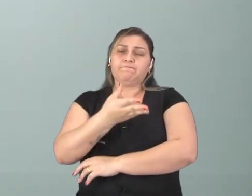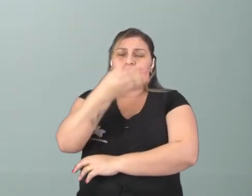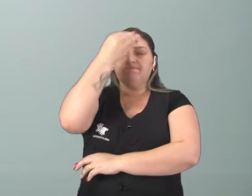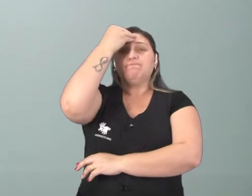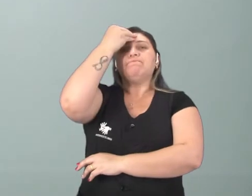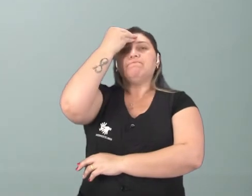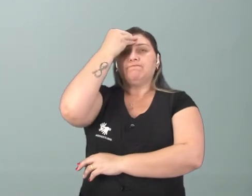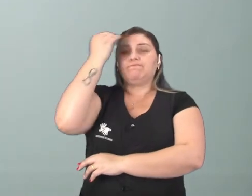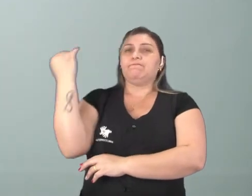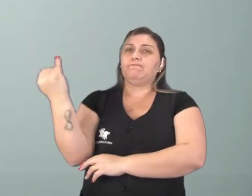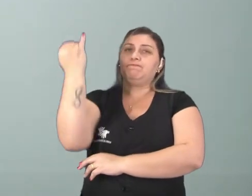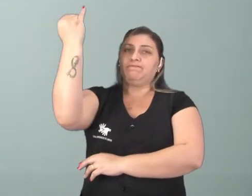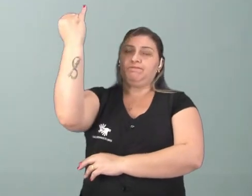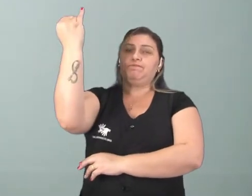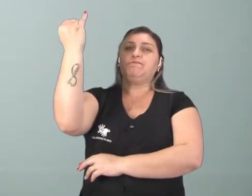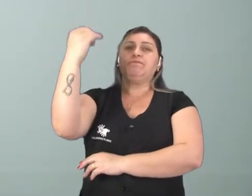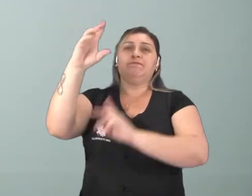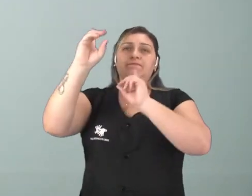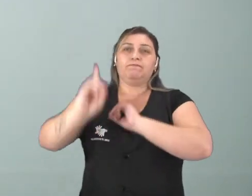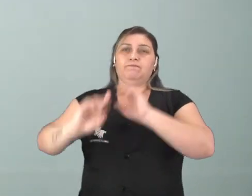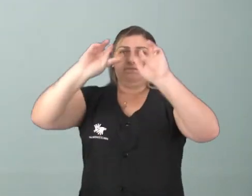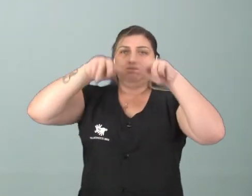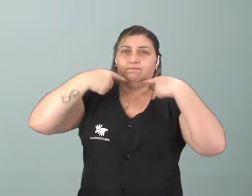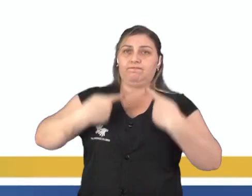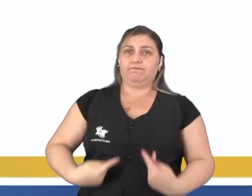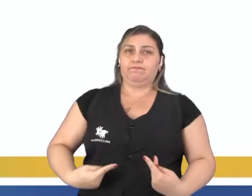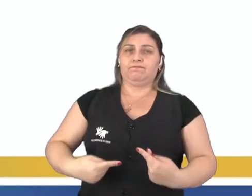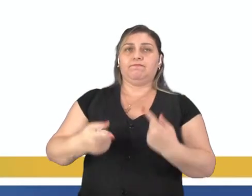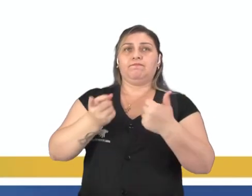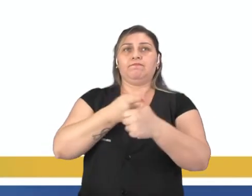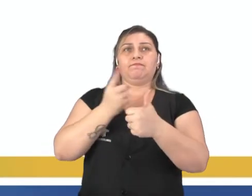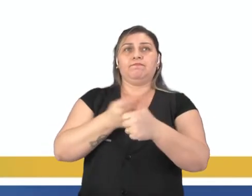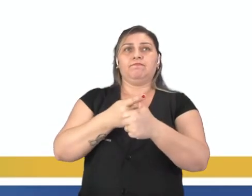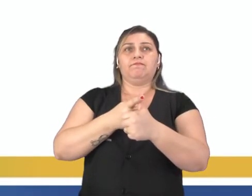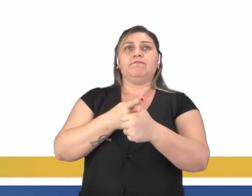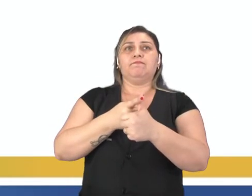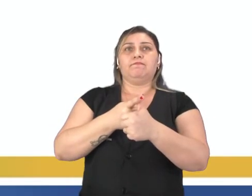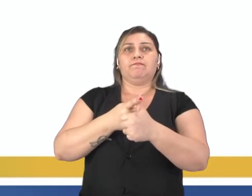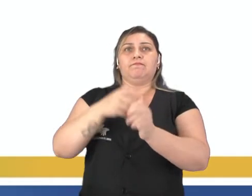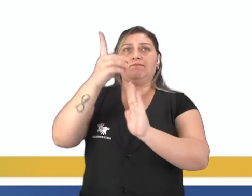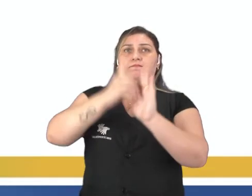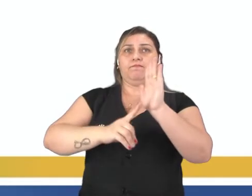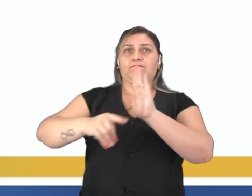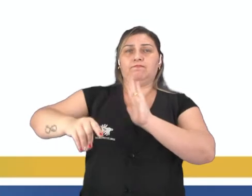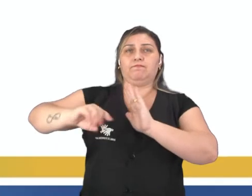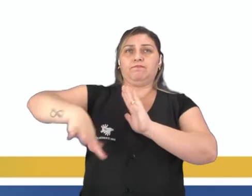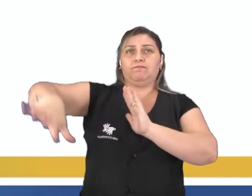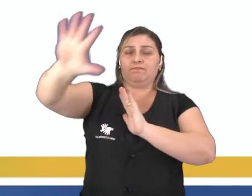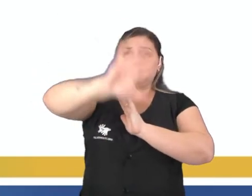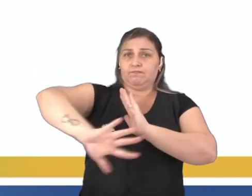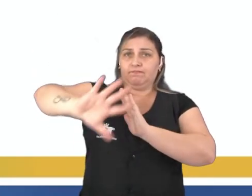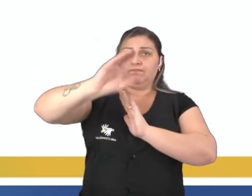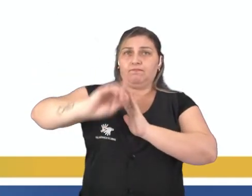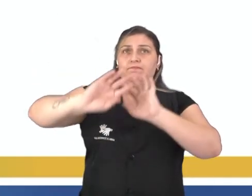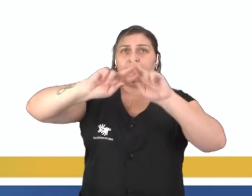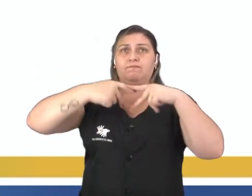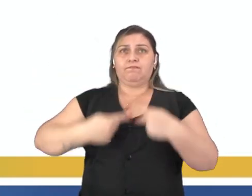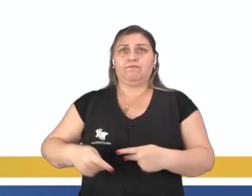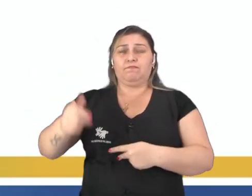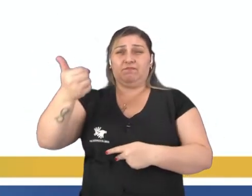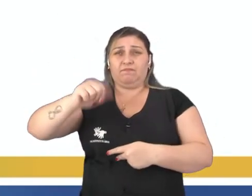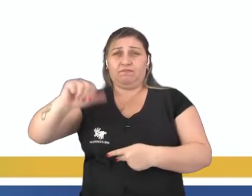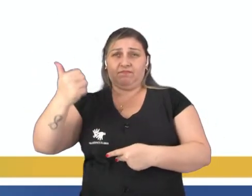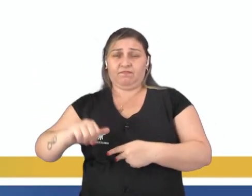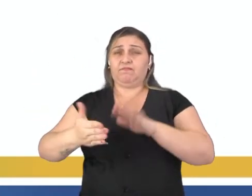melhor essa importância desses direitos humanos. Primeiro, a respeito da Declaração Universal dos Direitos Humanos, avalie as